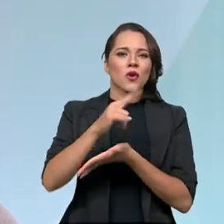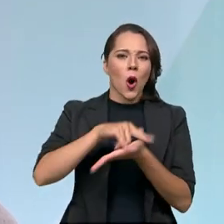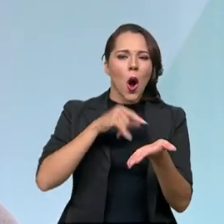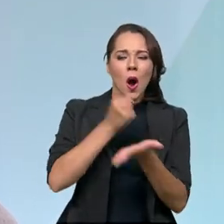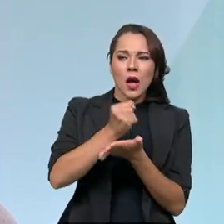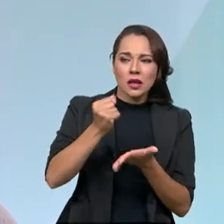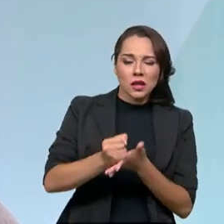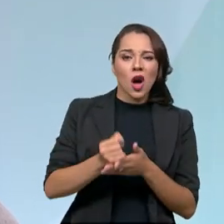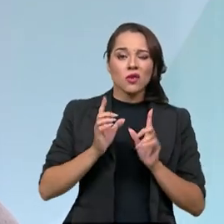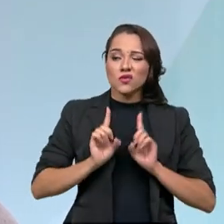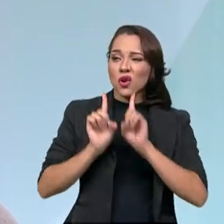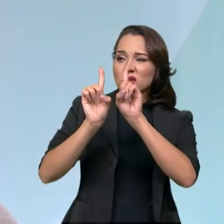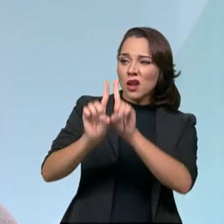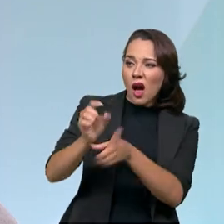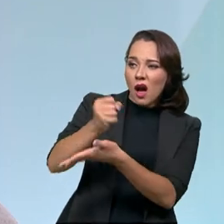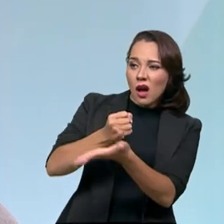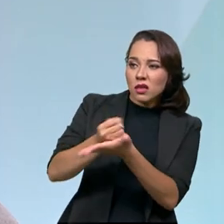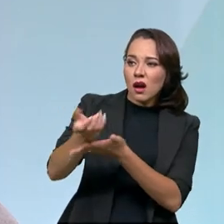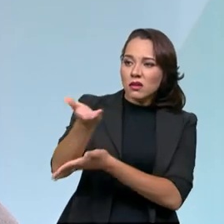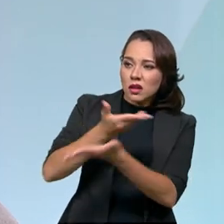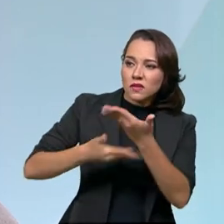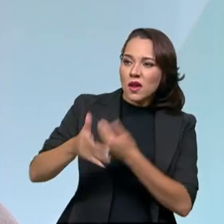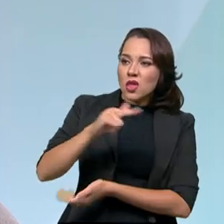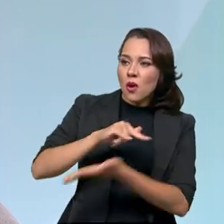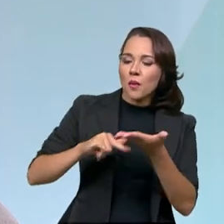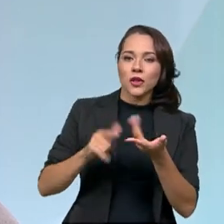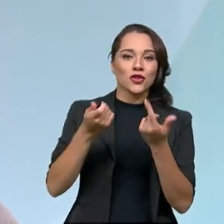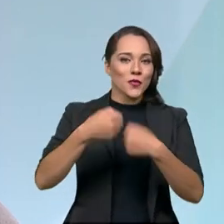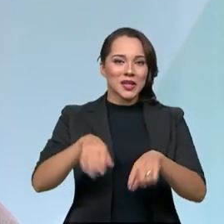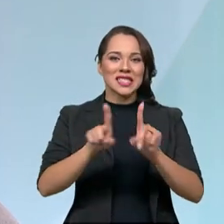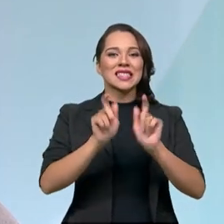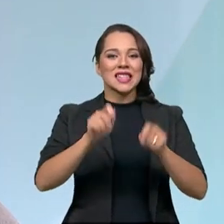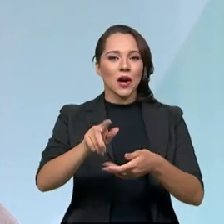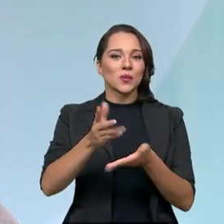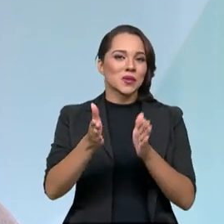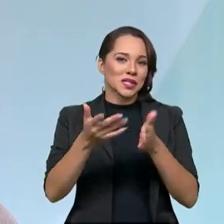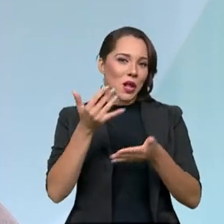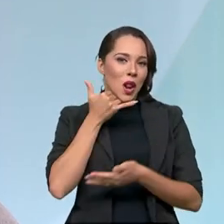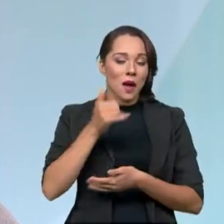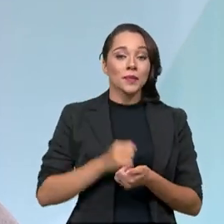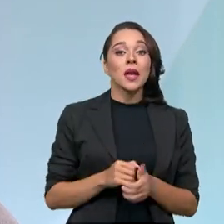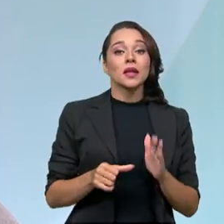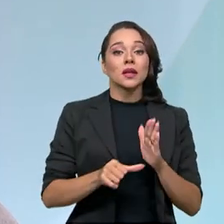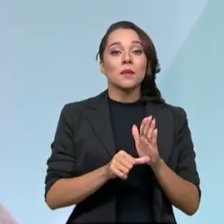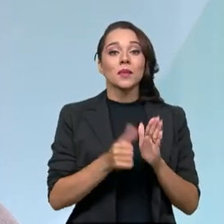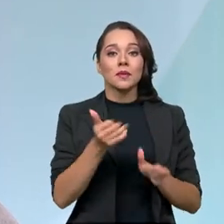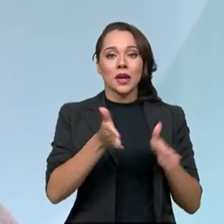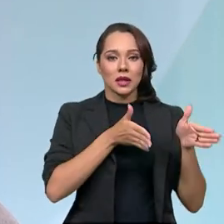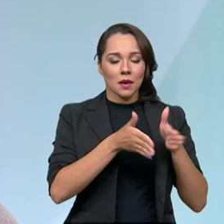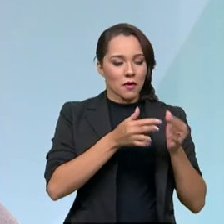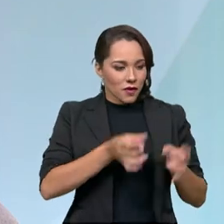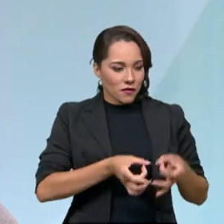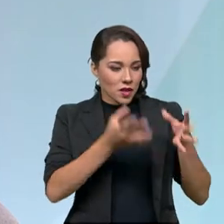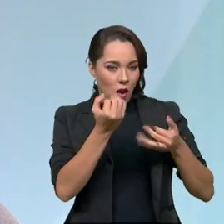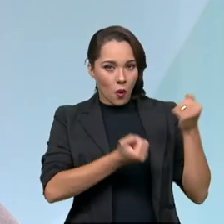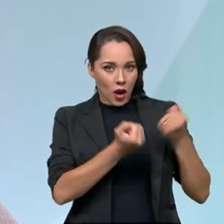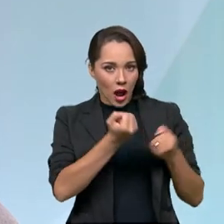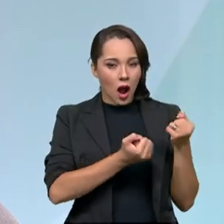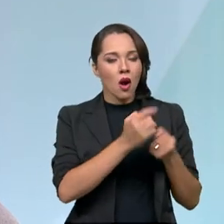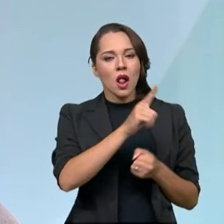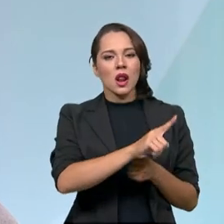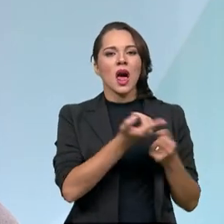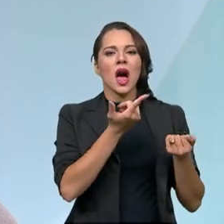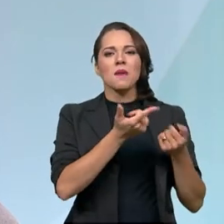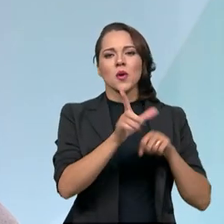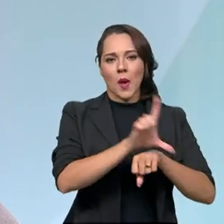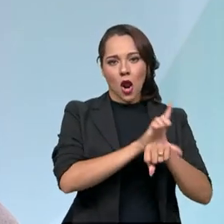vendedor terem que ir ao cartório para poder transferir esse veículo. Então, na primeira etapa, quando o cidadão vai vender o carro para uma agência